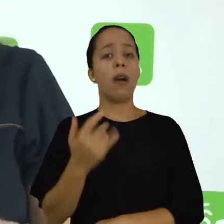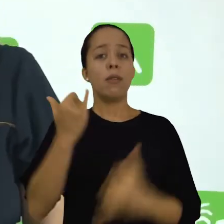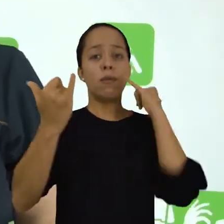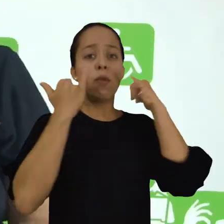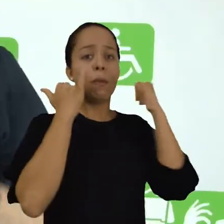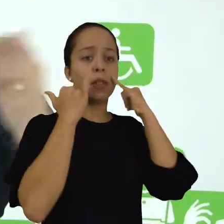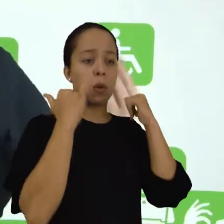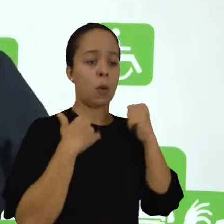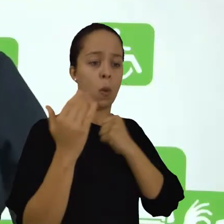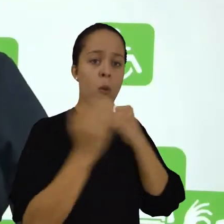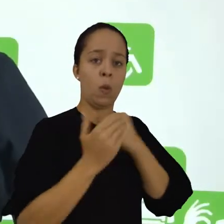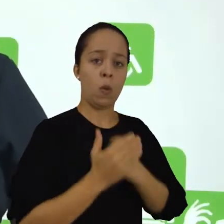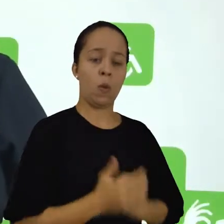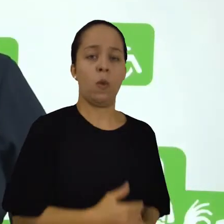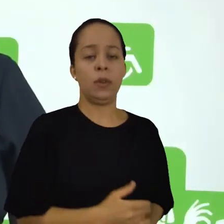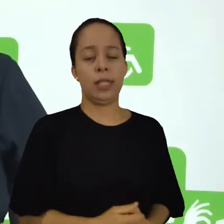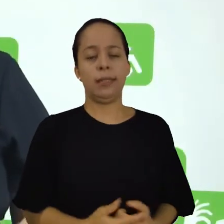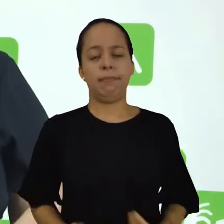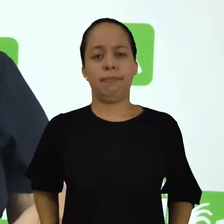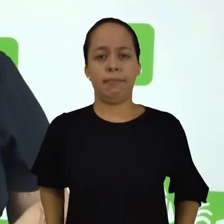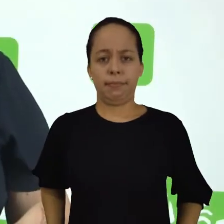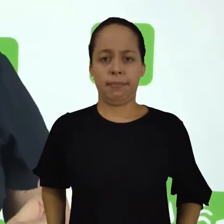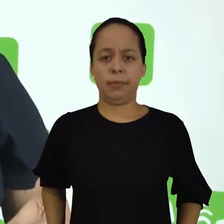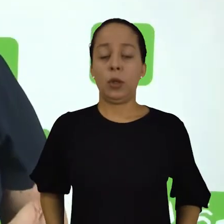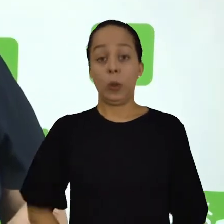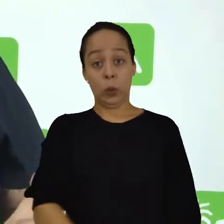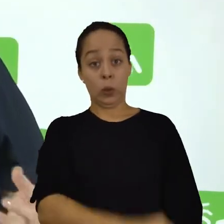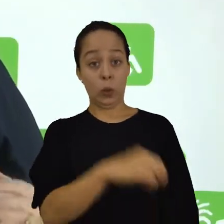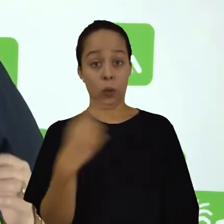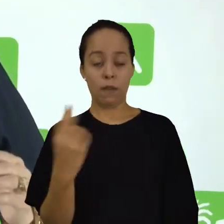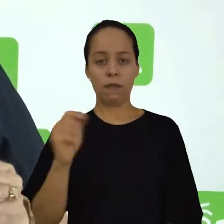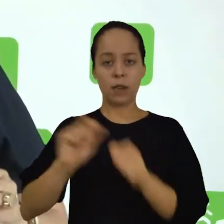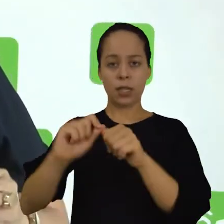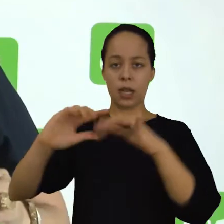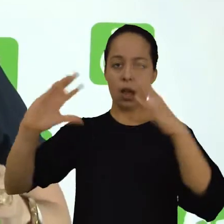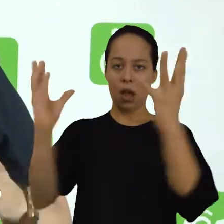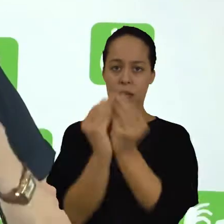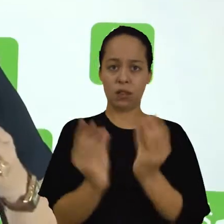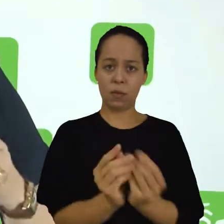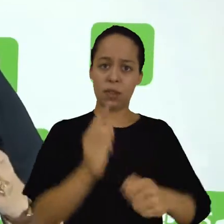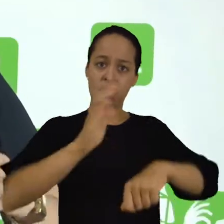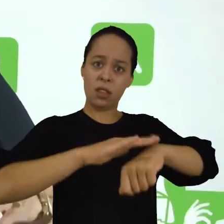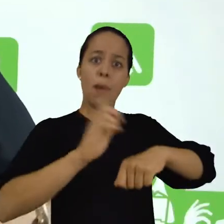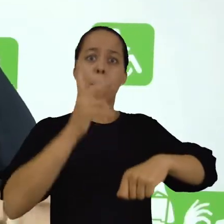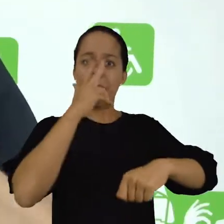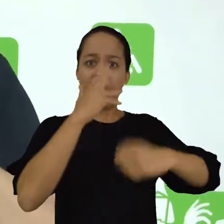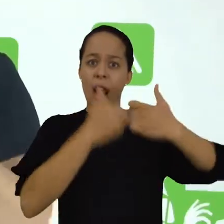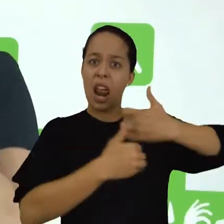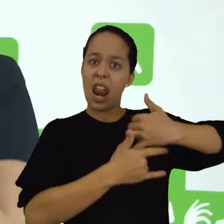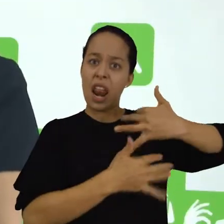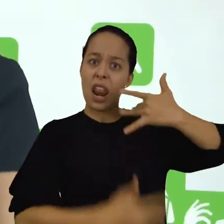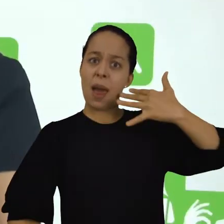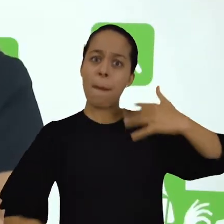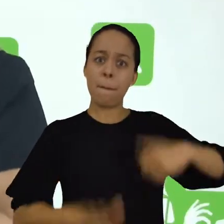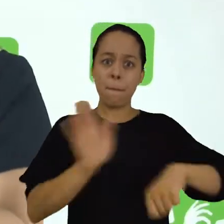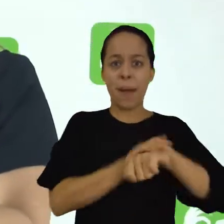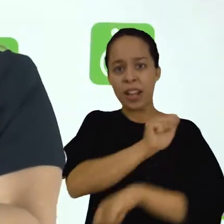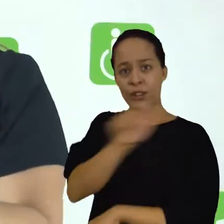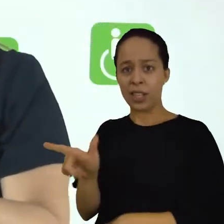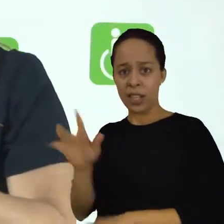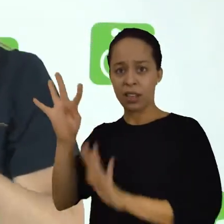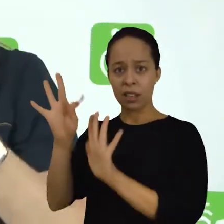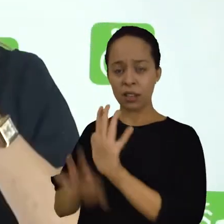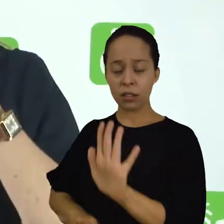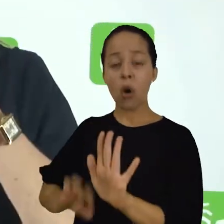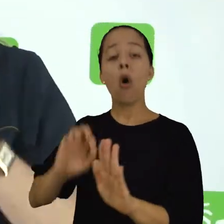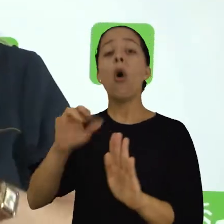ele vai omitir tudo que ele não entendeu. Então, ele vai ser, ele vai fazer um resumo que às vezes é maior do que o texto, ou